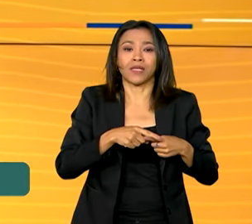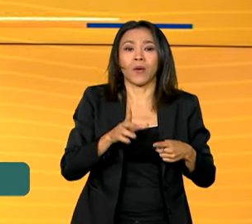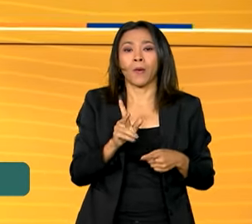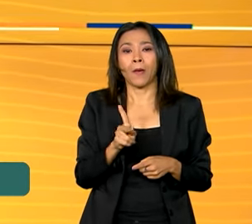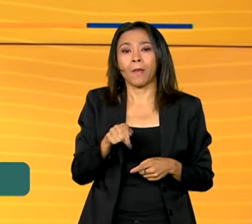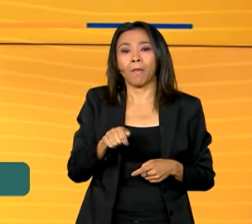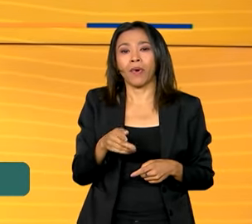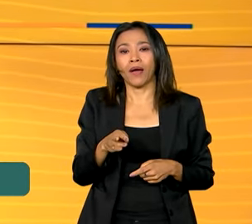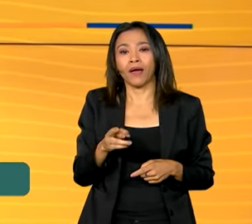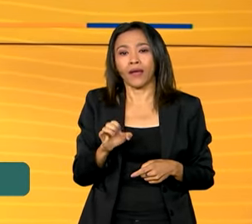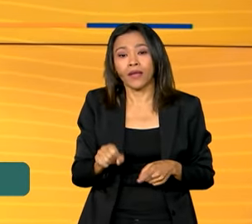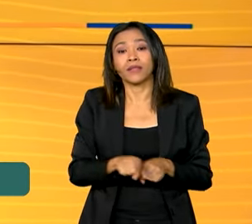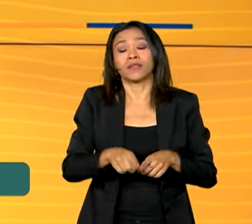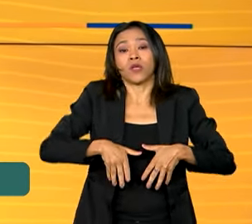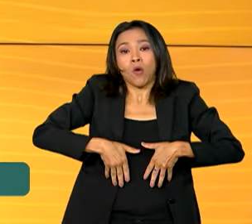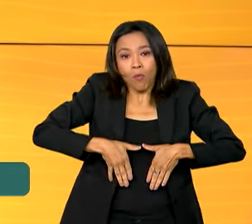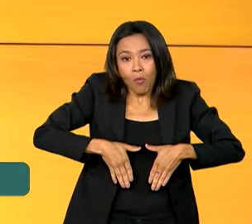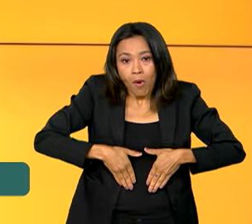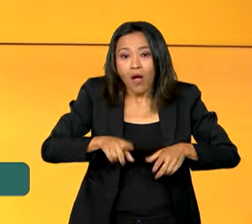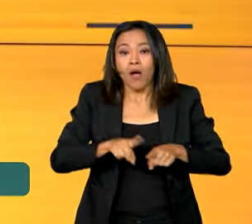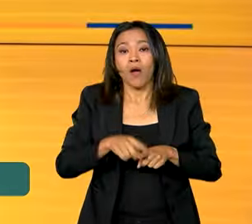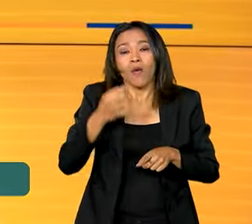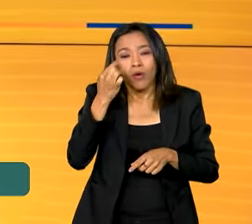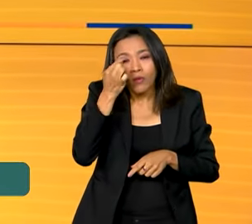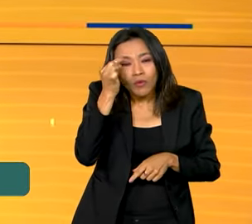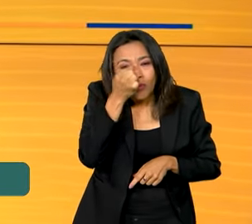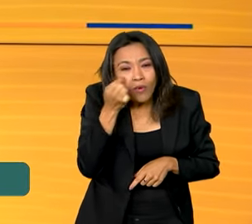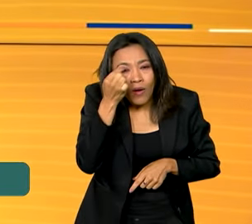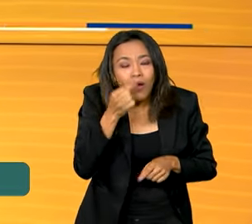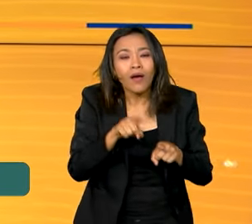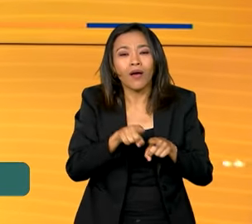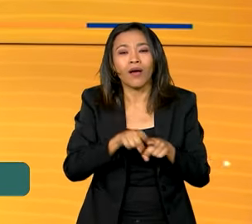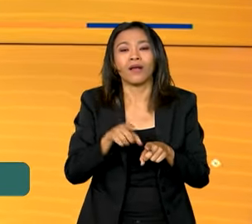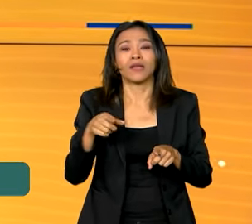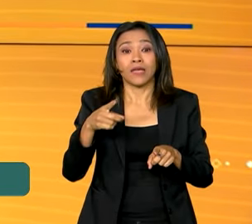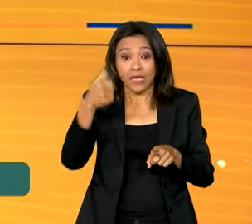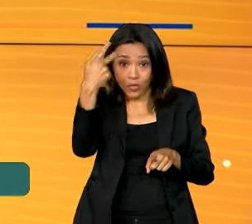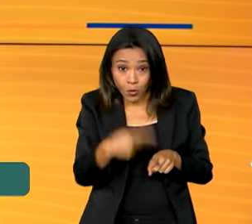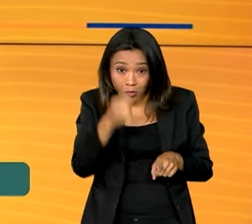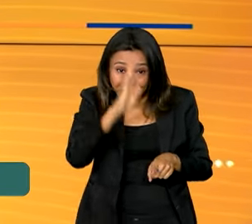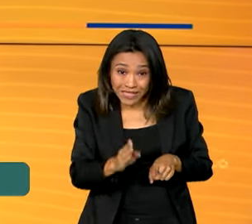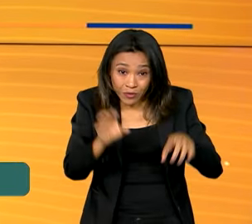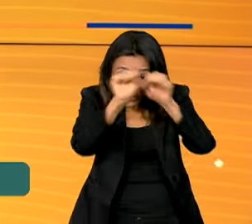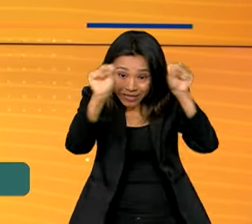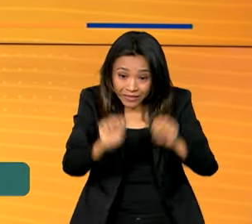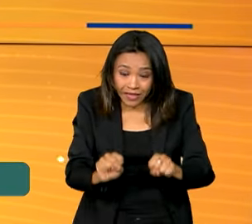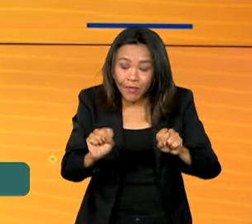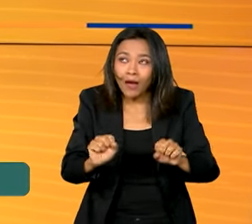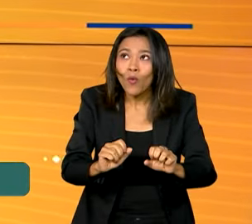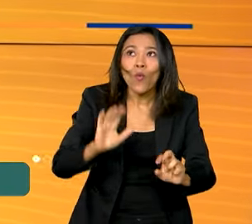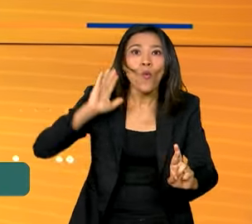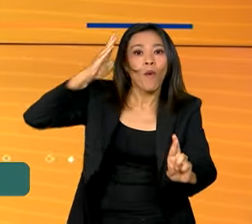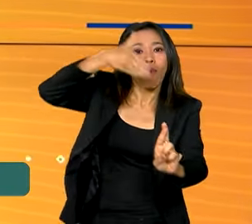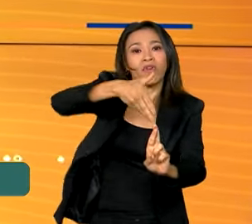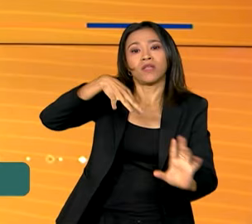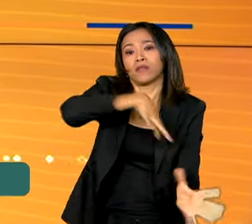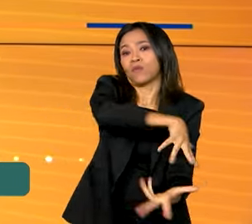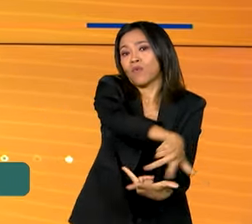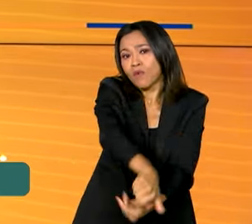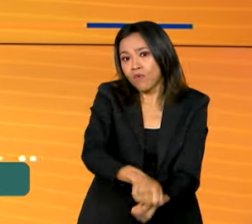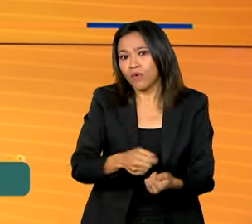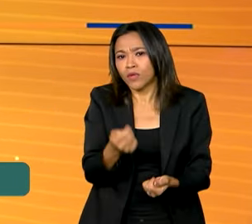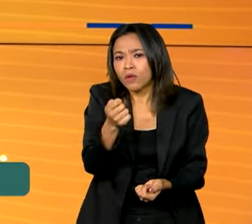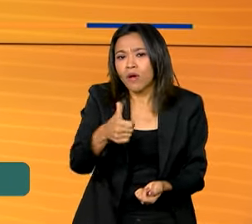da córnea e medula óssea. Lembrando que o Sistema Nacional de Transplantes Brasileiros é o maior programa público do mundo e